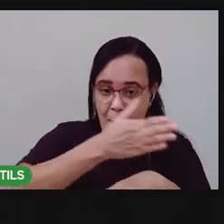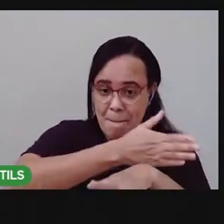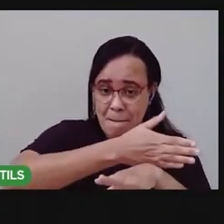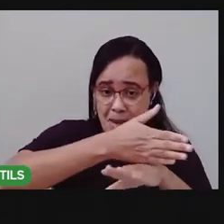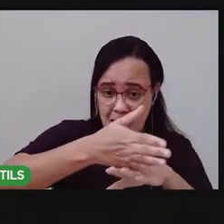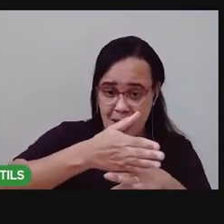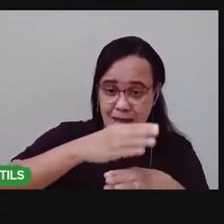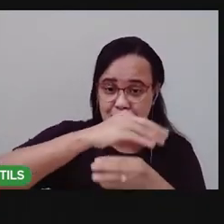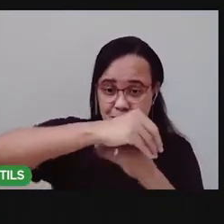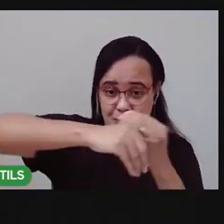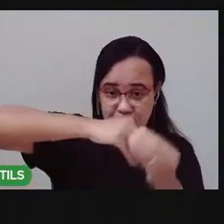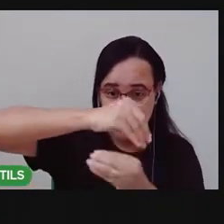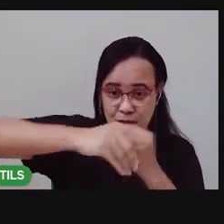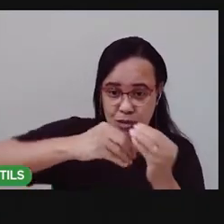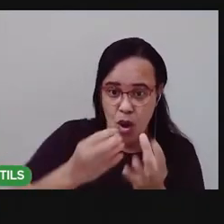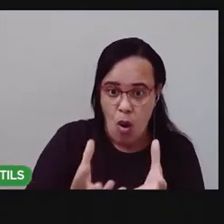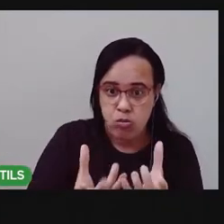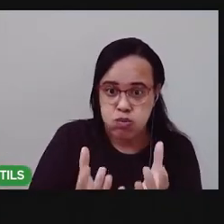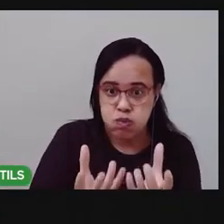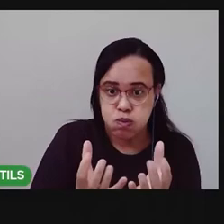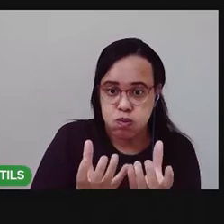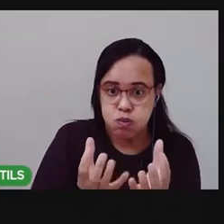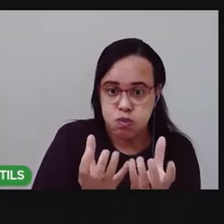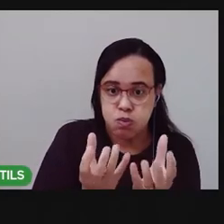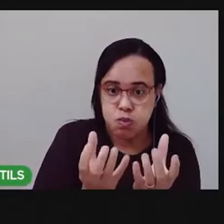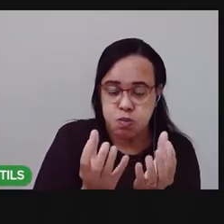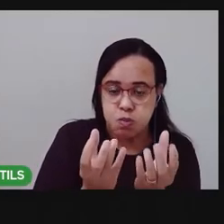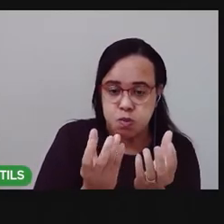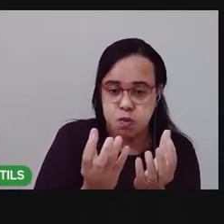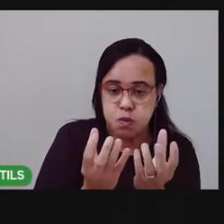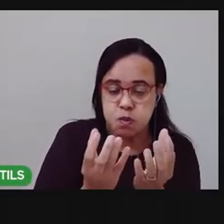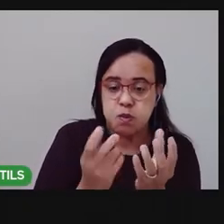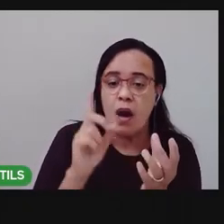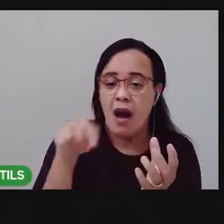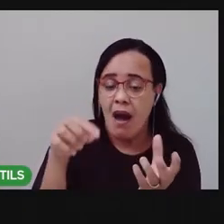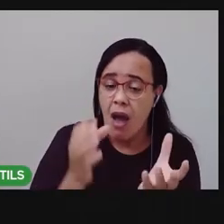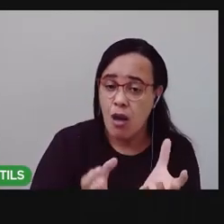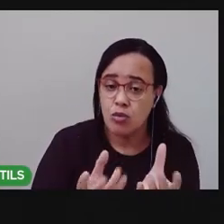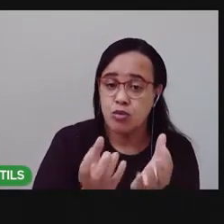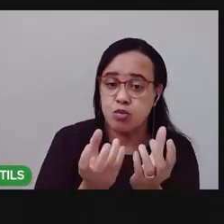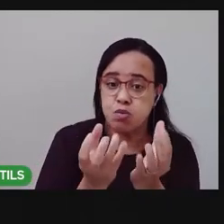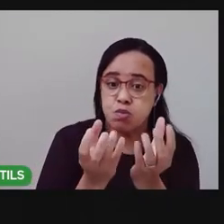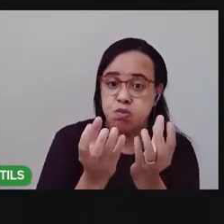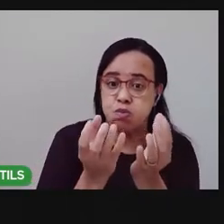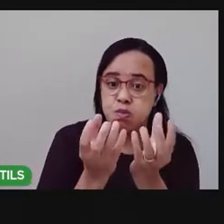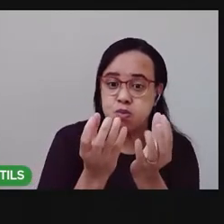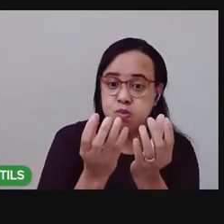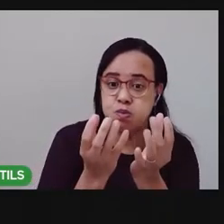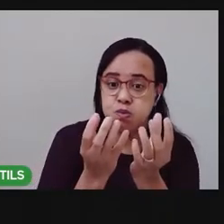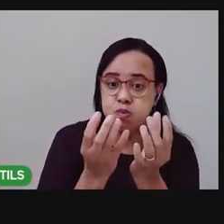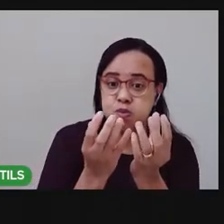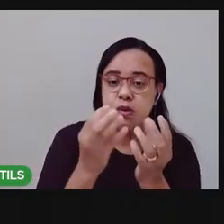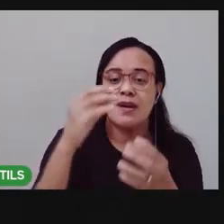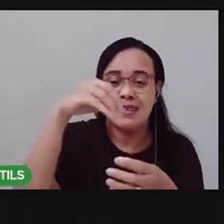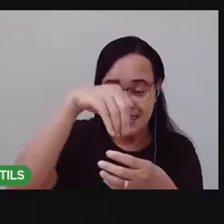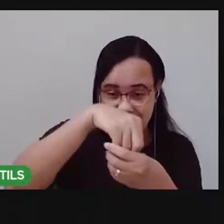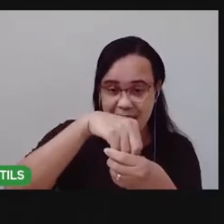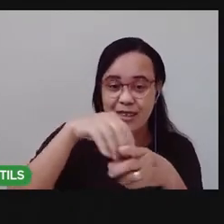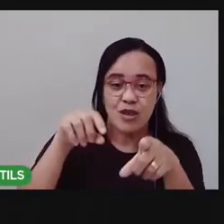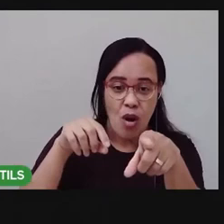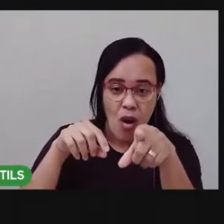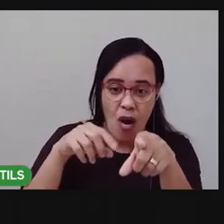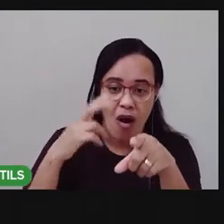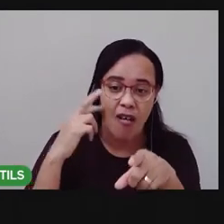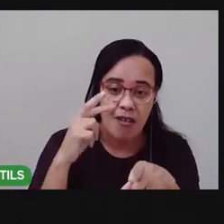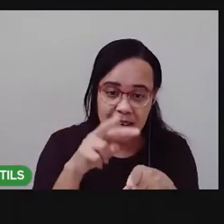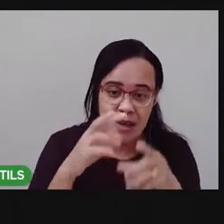coloca o bicarbonato ele vai começar a borbulhar deixa eu trazer aqui que eu quero que você